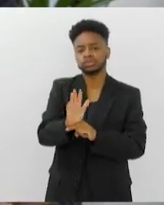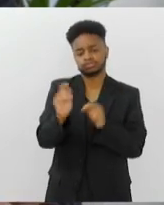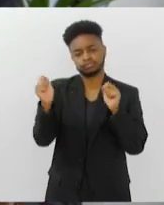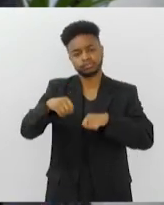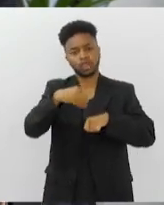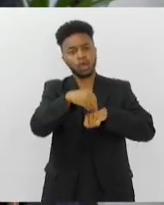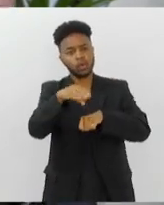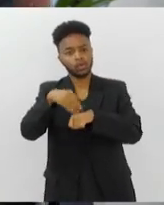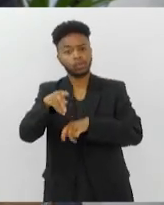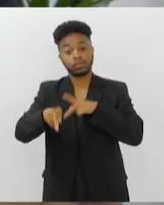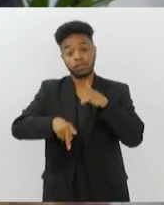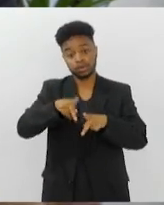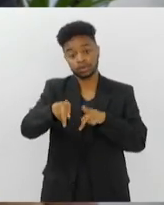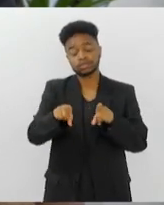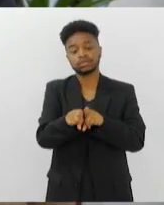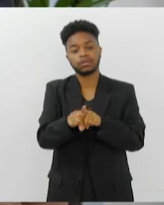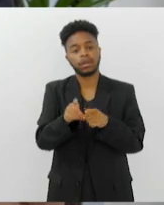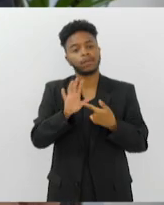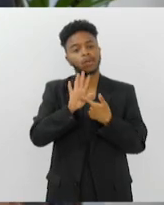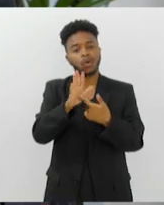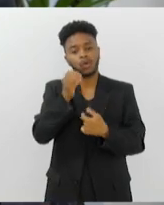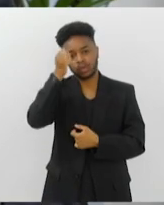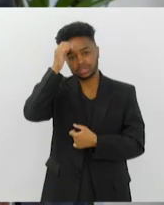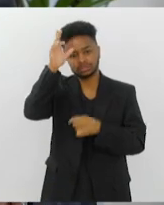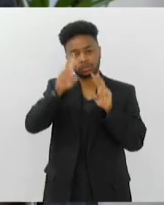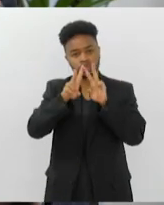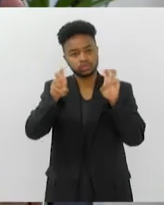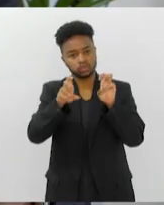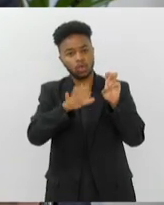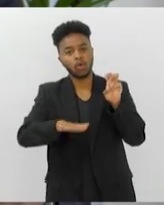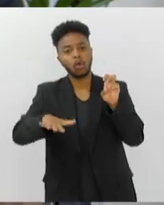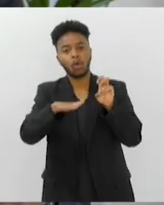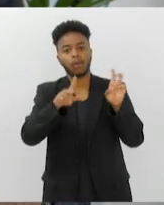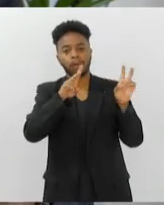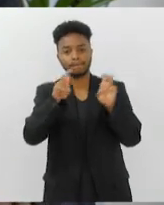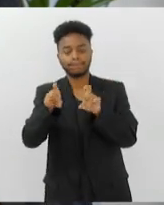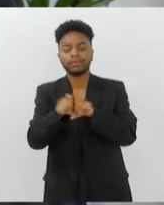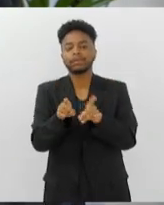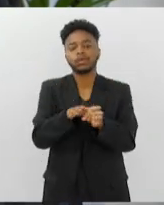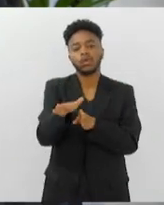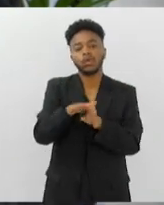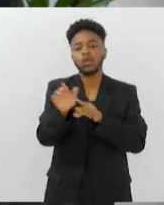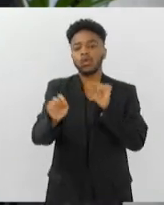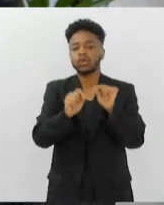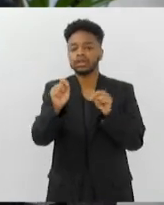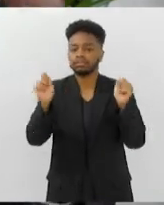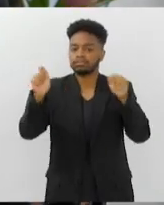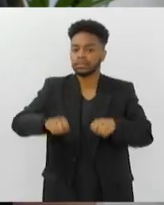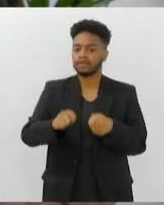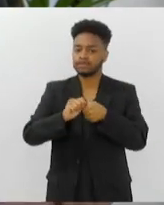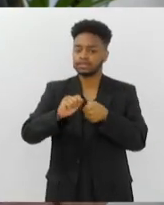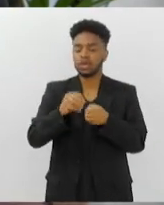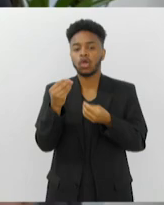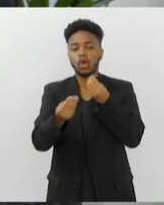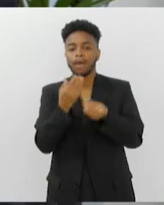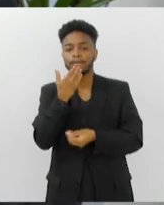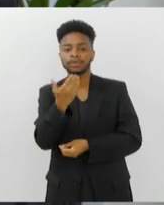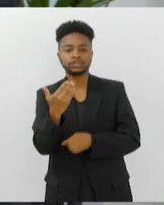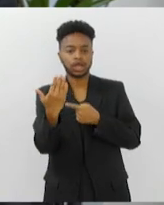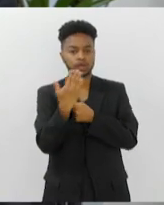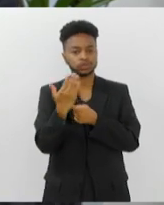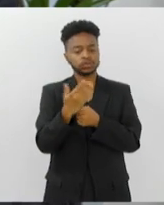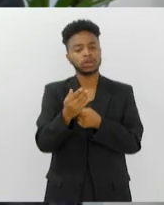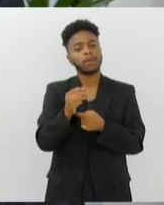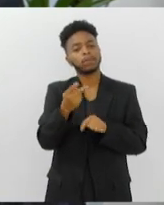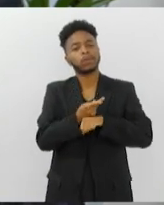população. Levando conhecimento sobre o tema, orientando o que pode ser feito, onde buscar ajuda, como buscar ajuda, a quem